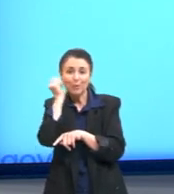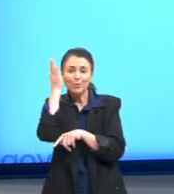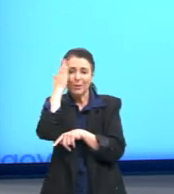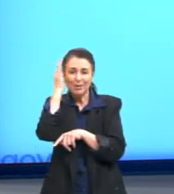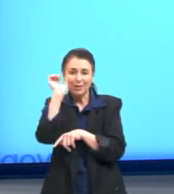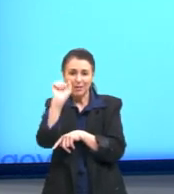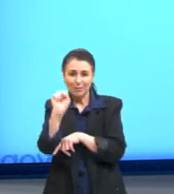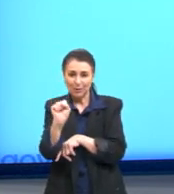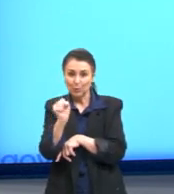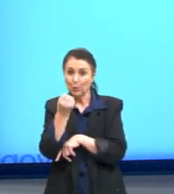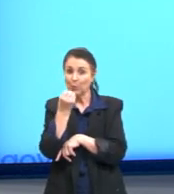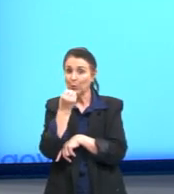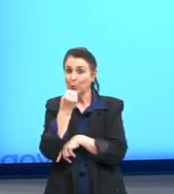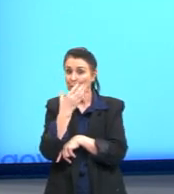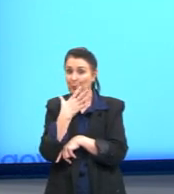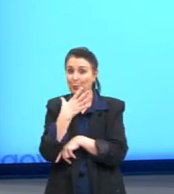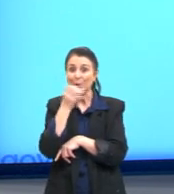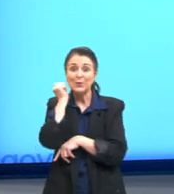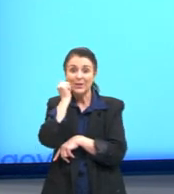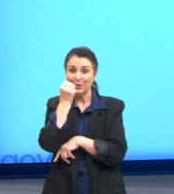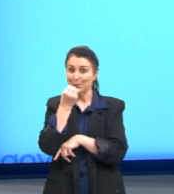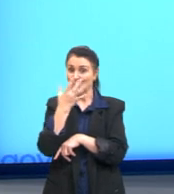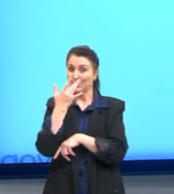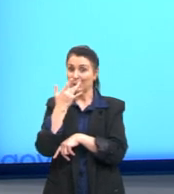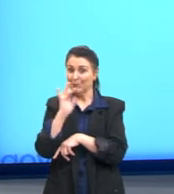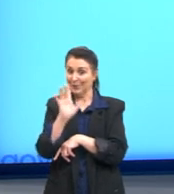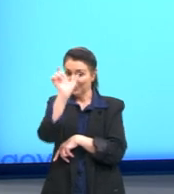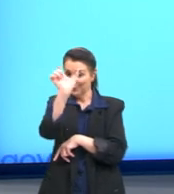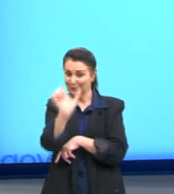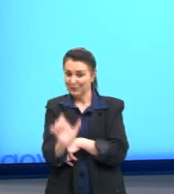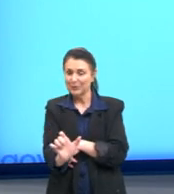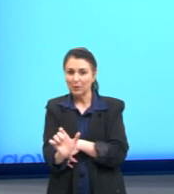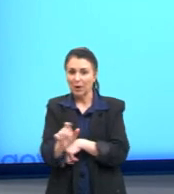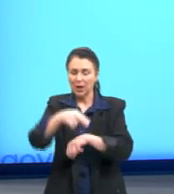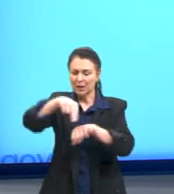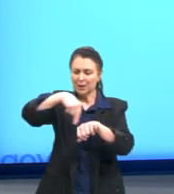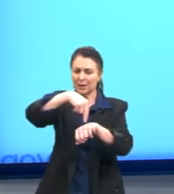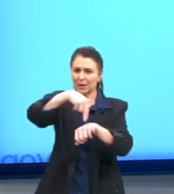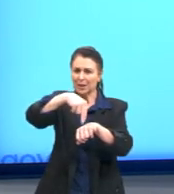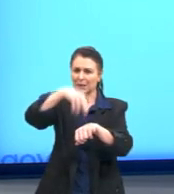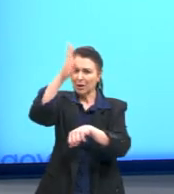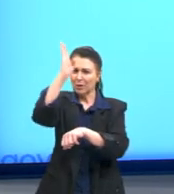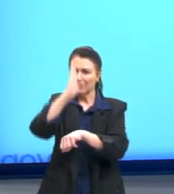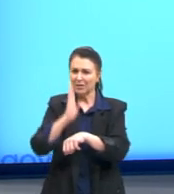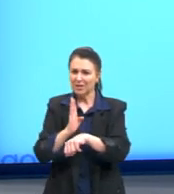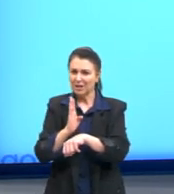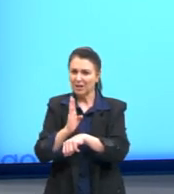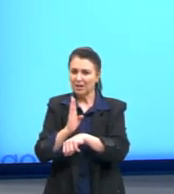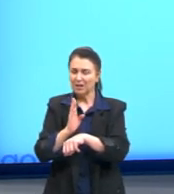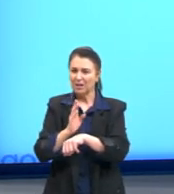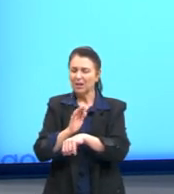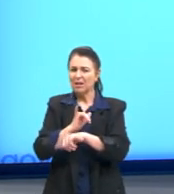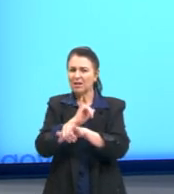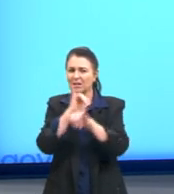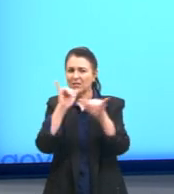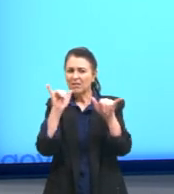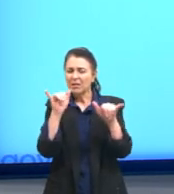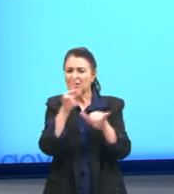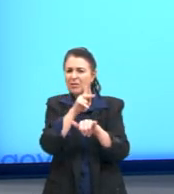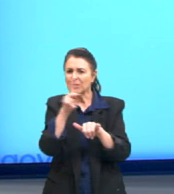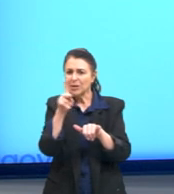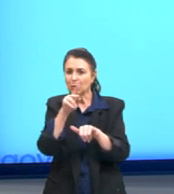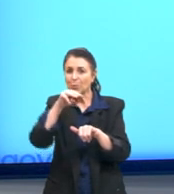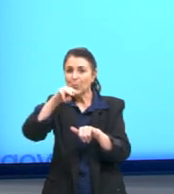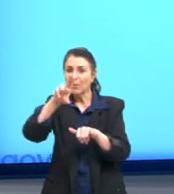branco da nação brasileira dizem todos os dias. Quando ele fala ali do professor, do aluno e do mulato sabido,